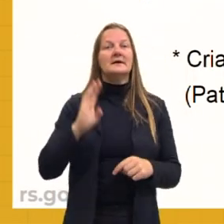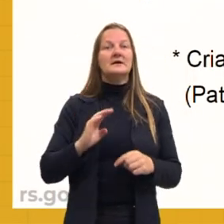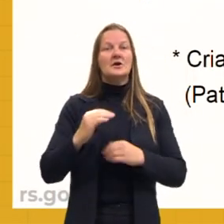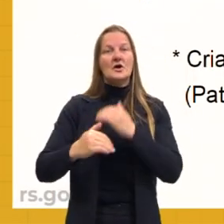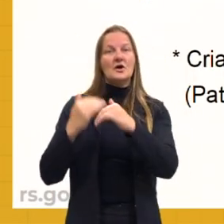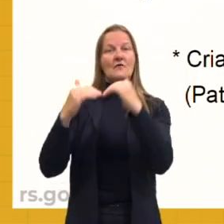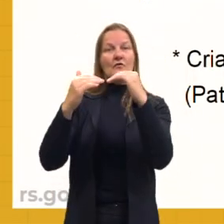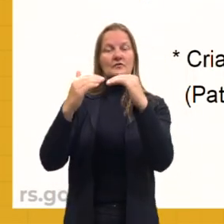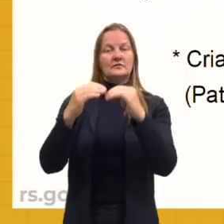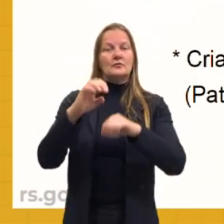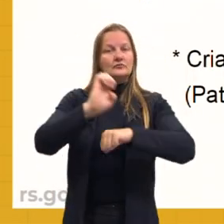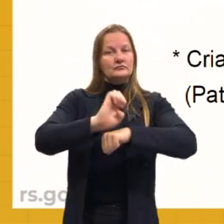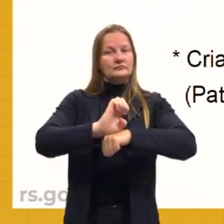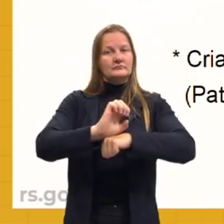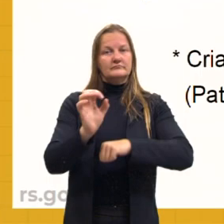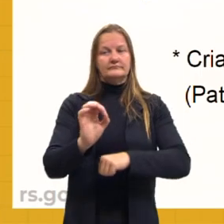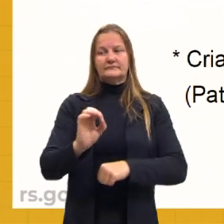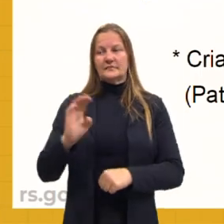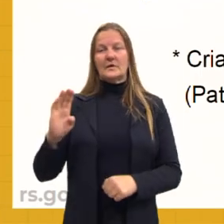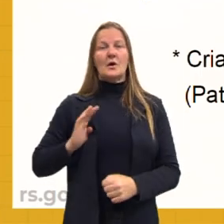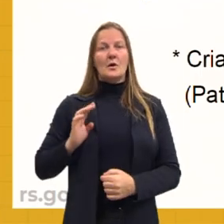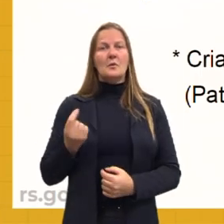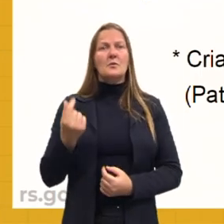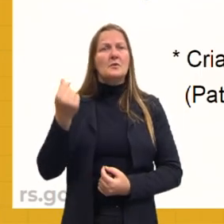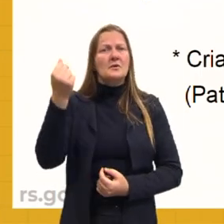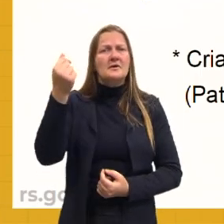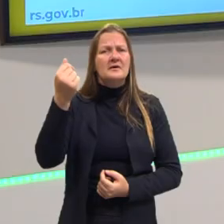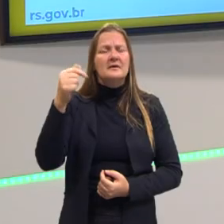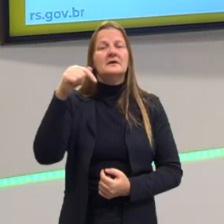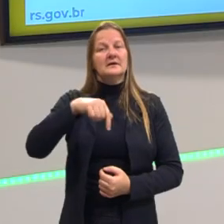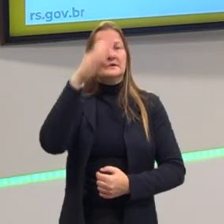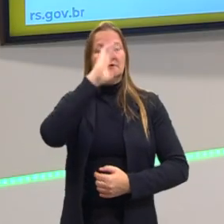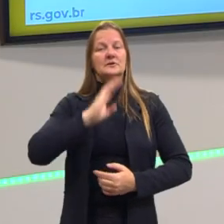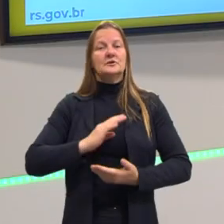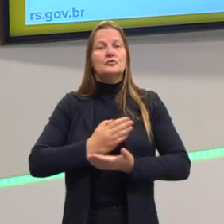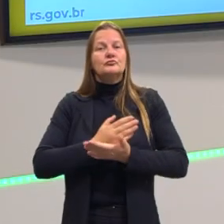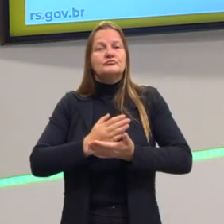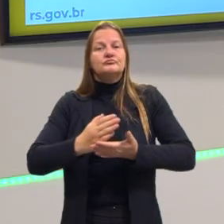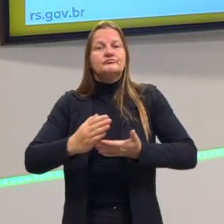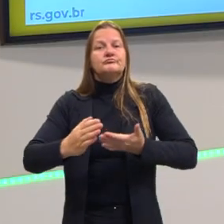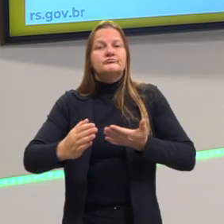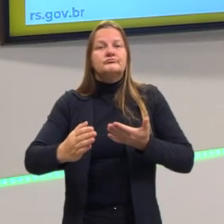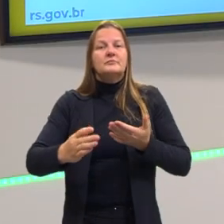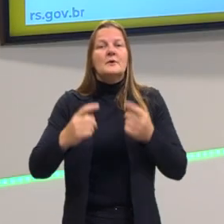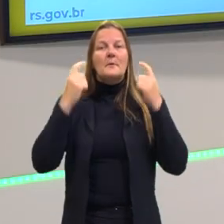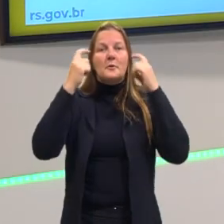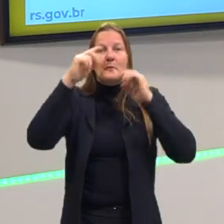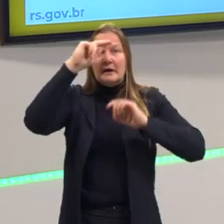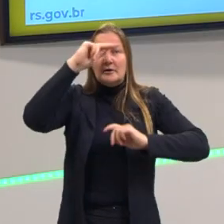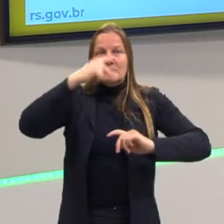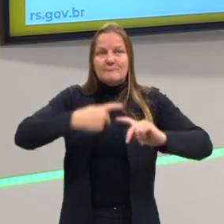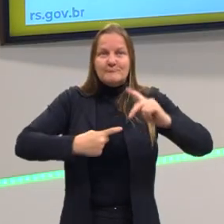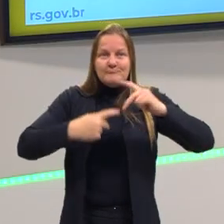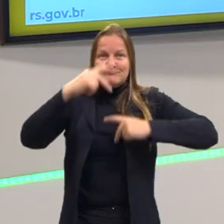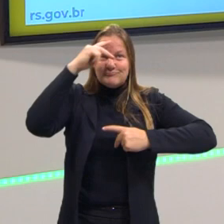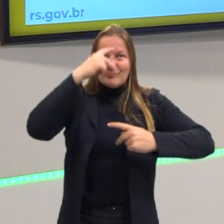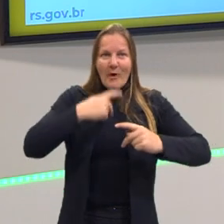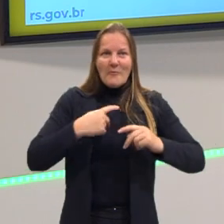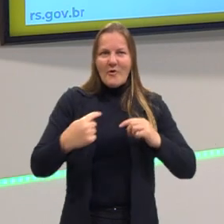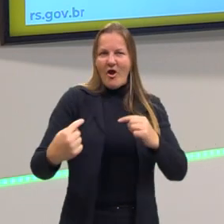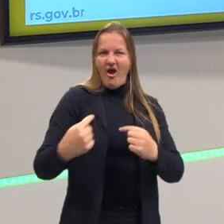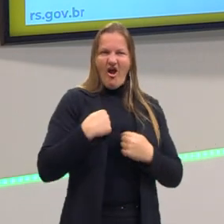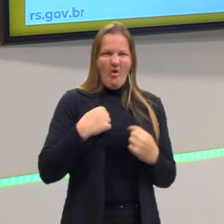evolução do Estado. A burguesia brasileira, ela se origina apenas preocupada em si mesma, e não com